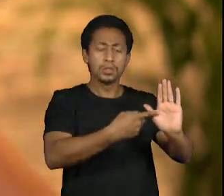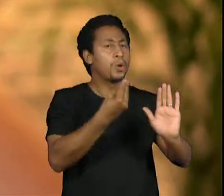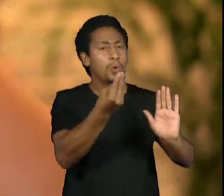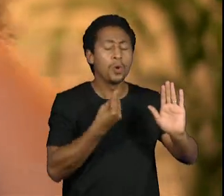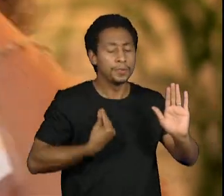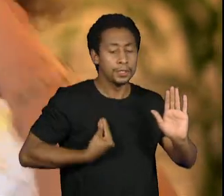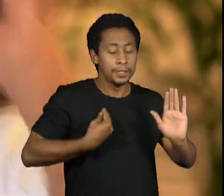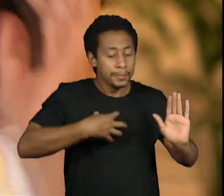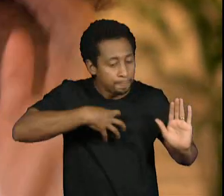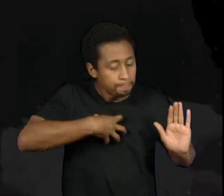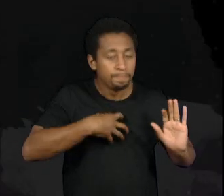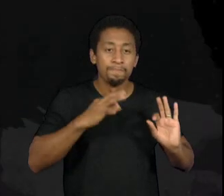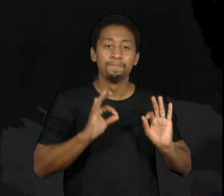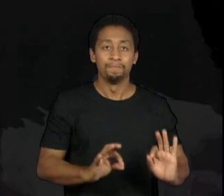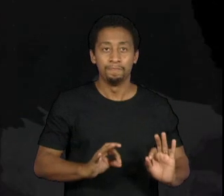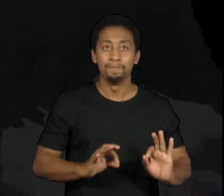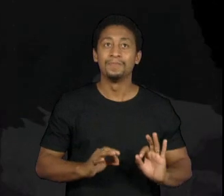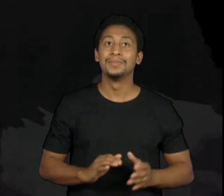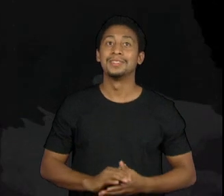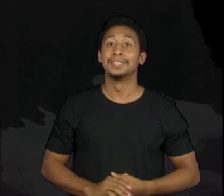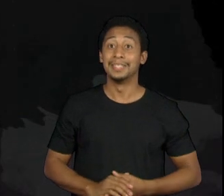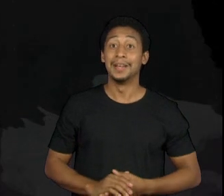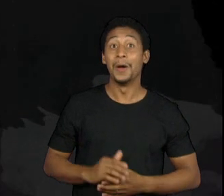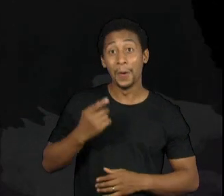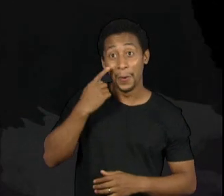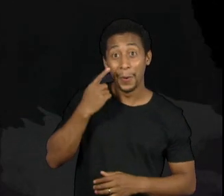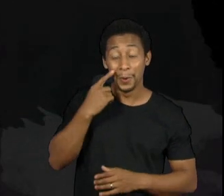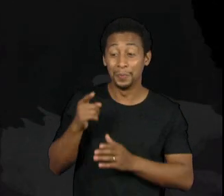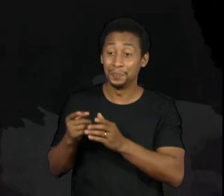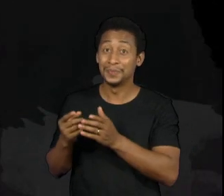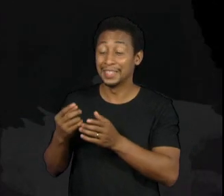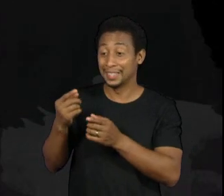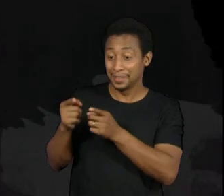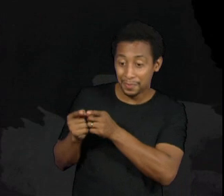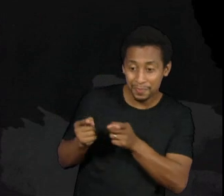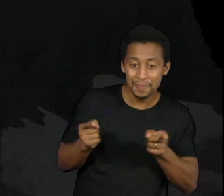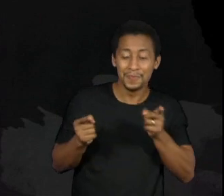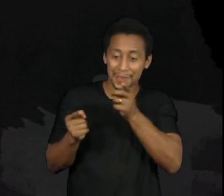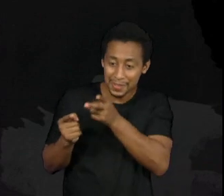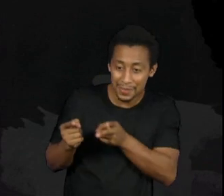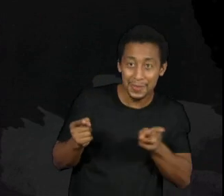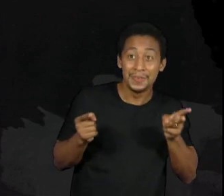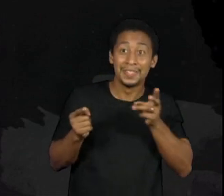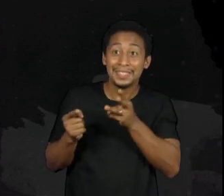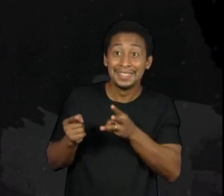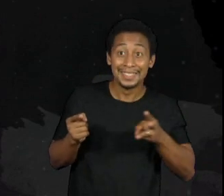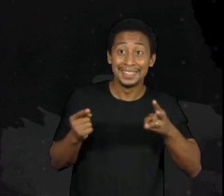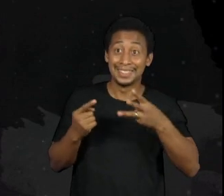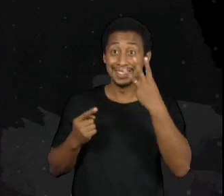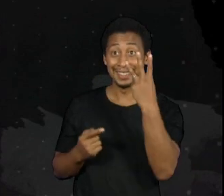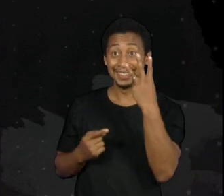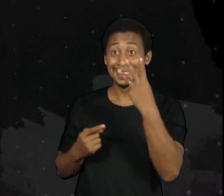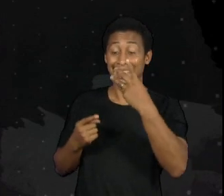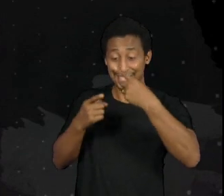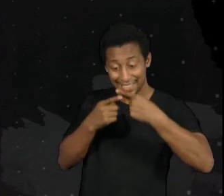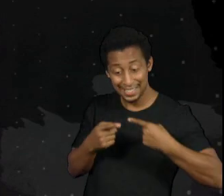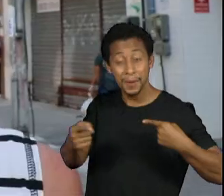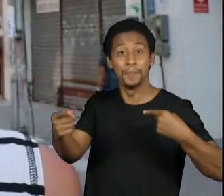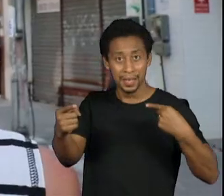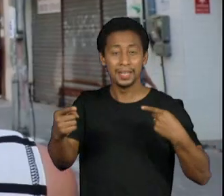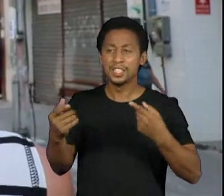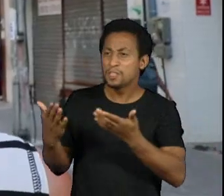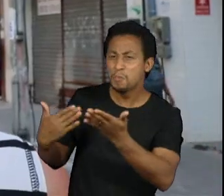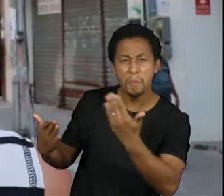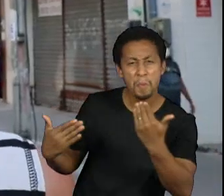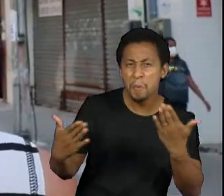ser eu de fato, sabe? A Kathleen estava grávida de 13 semanas e foi atingida por um tiro enquanto caminhava com a sua avó no Complexo do Lins, na Zona Norte do Rio de Janeiro.